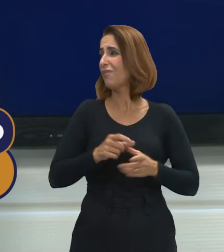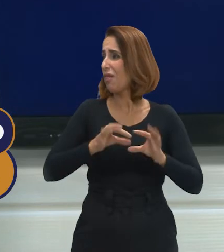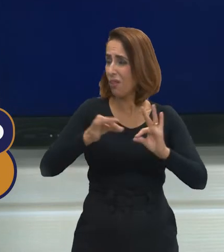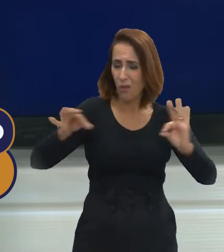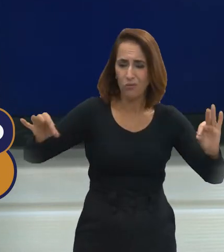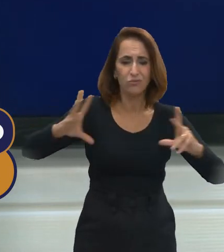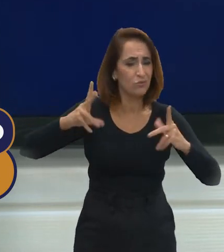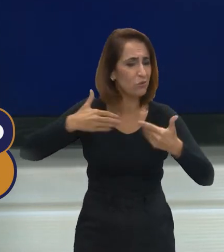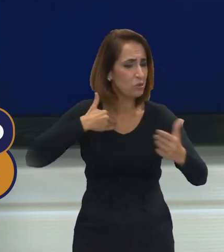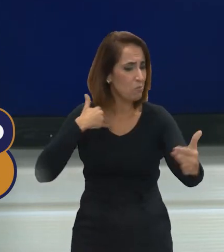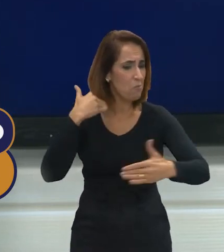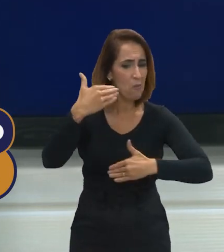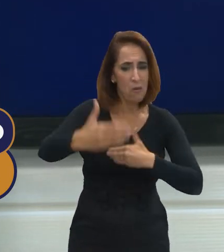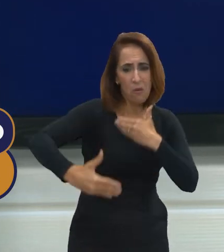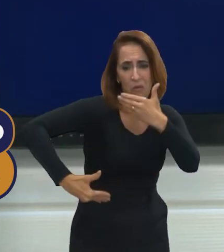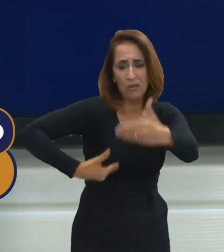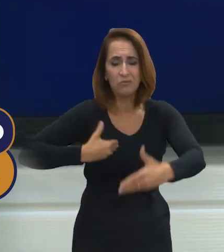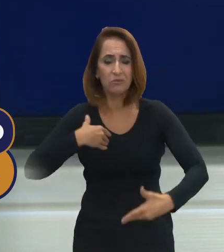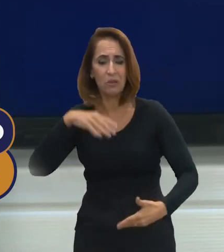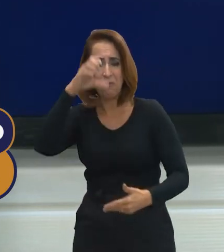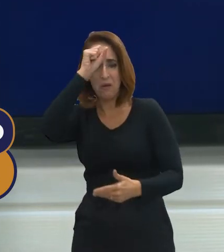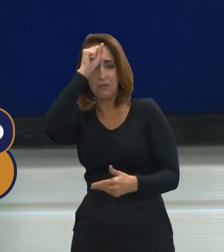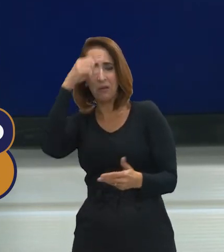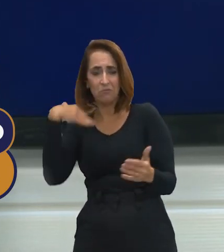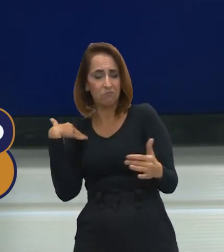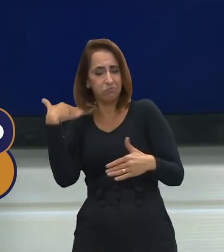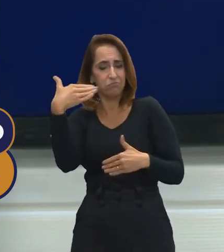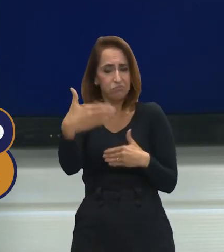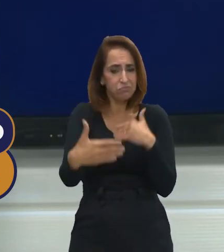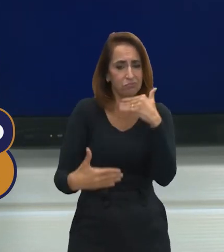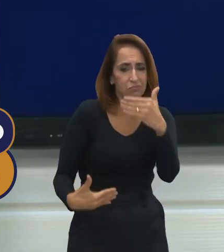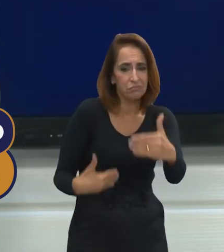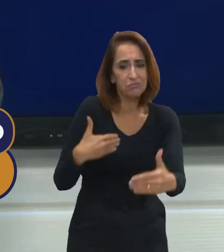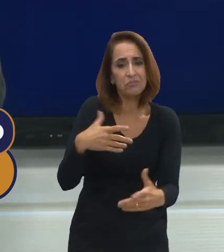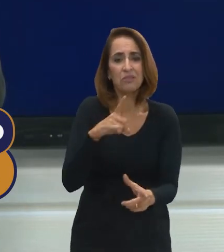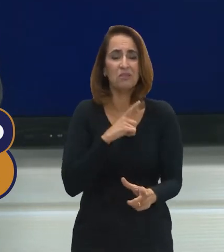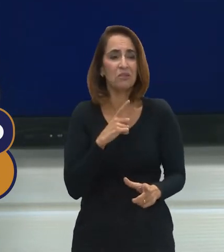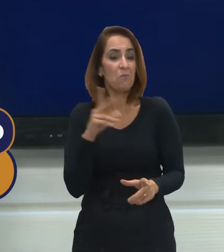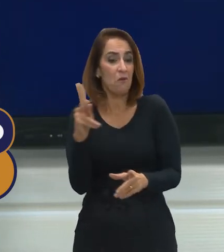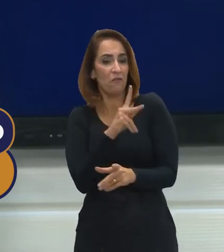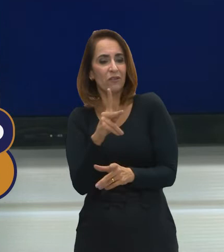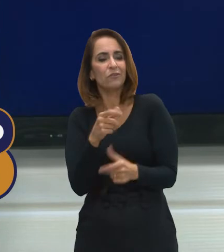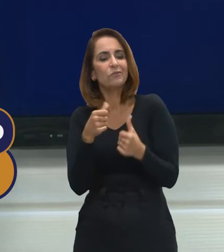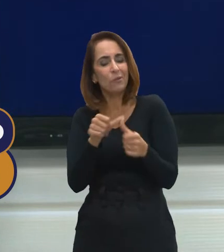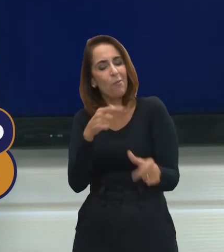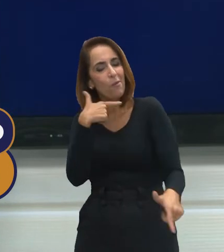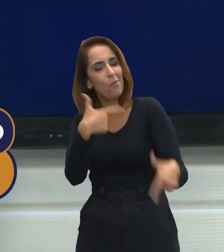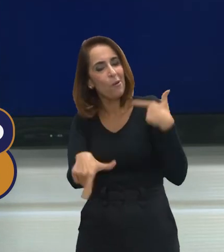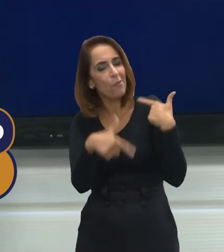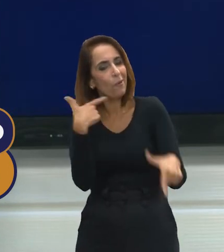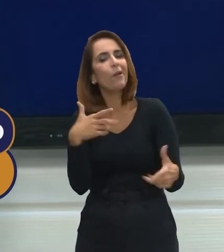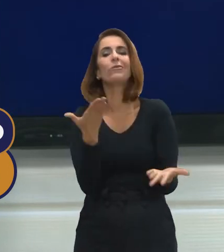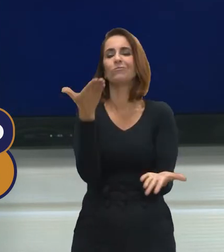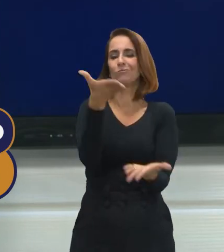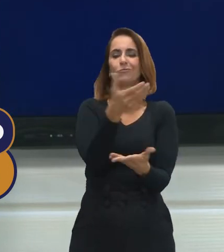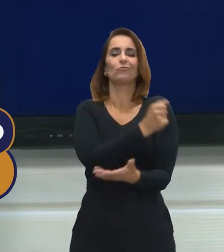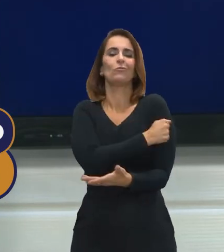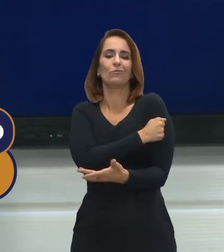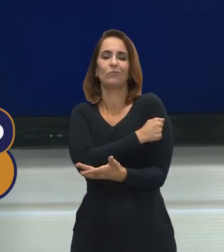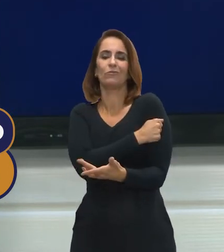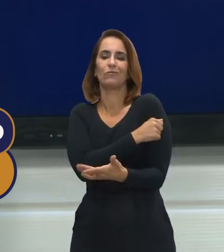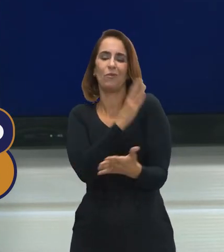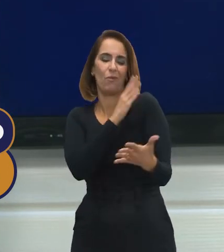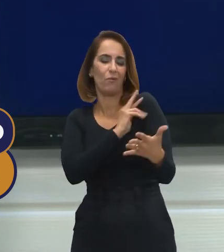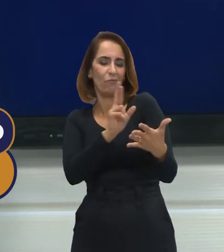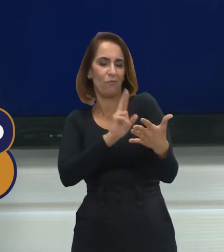ao longo de todo esse processo de aprendizagem dele, ter tido professores que também trabalharam com ele essas